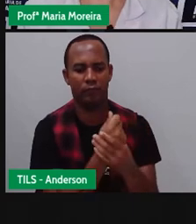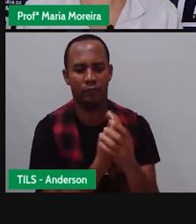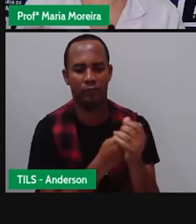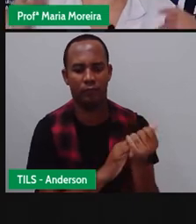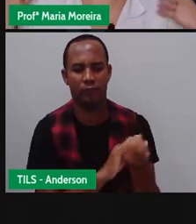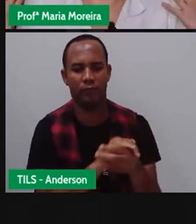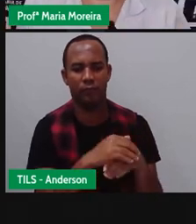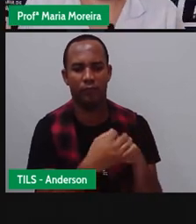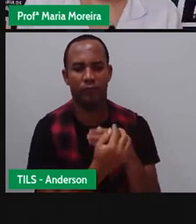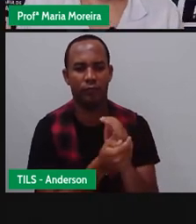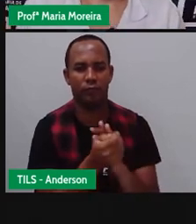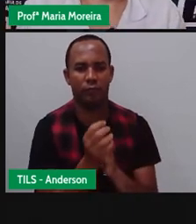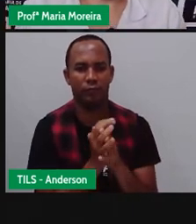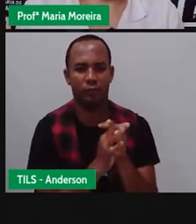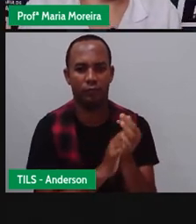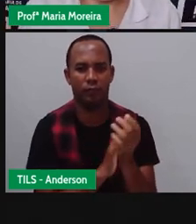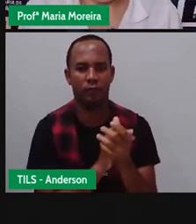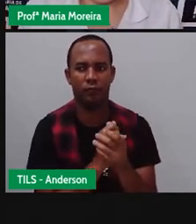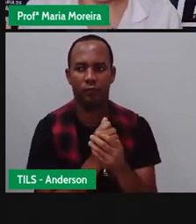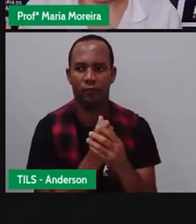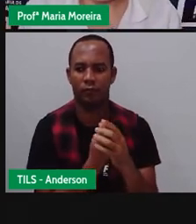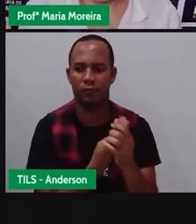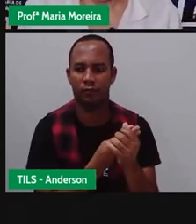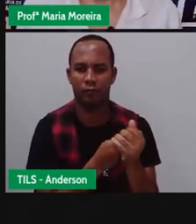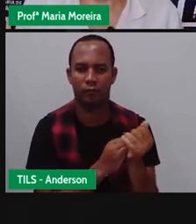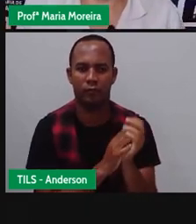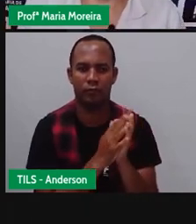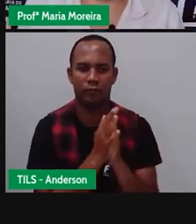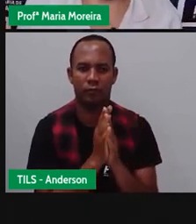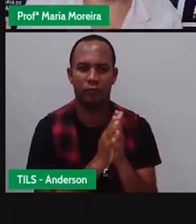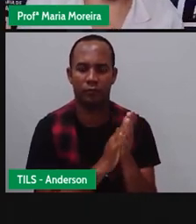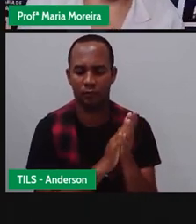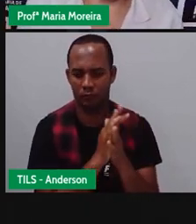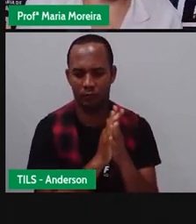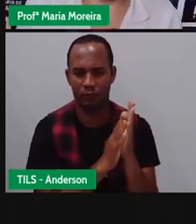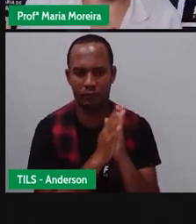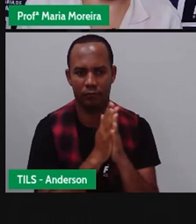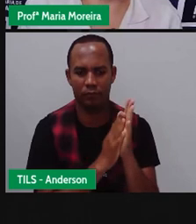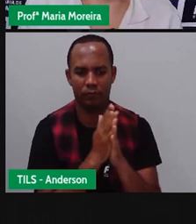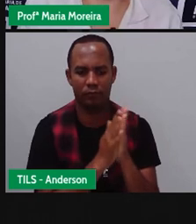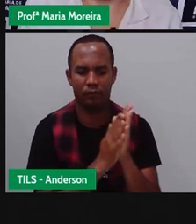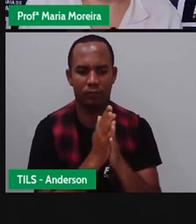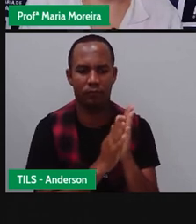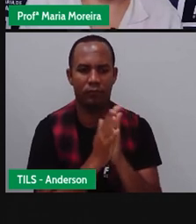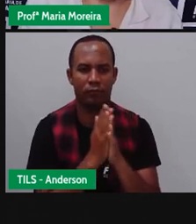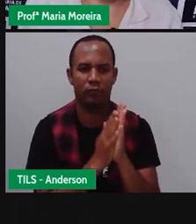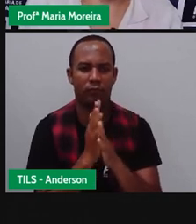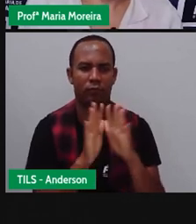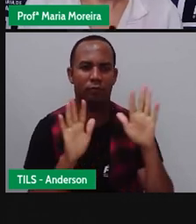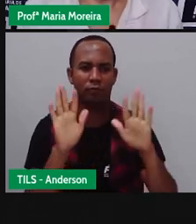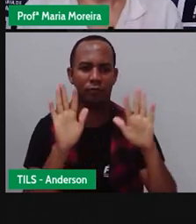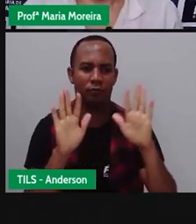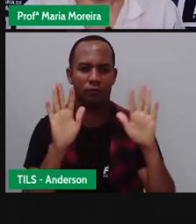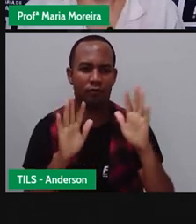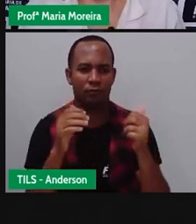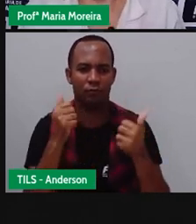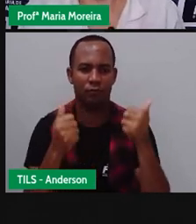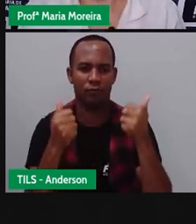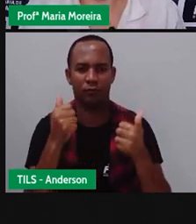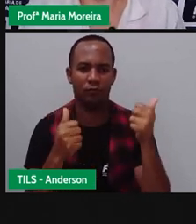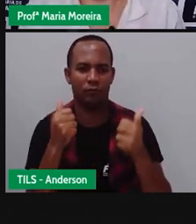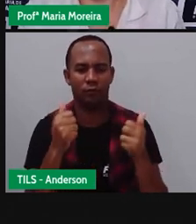E que, em breve, possamos todos estar juntos. Realizem aí a atividadezinha, né? Esse